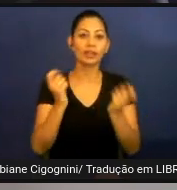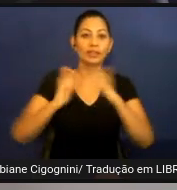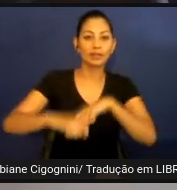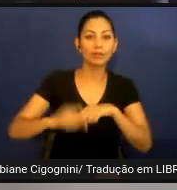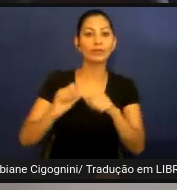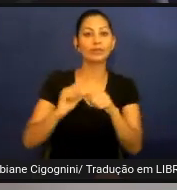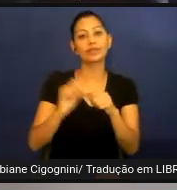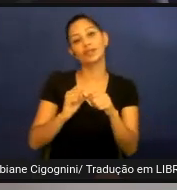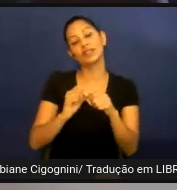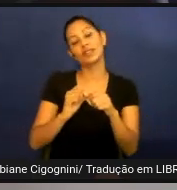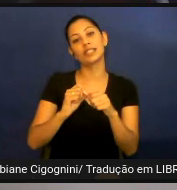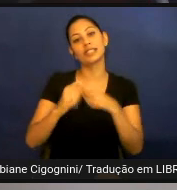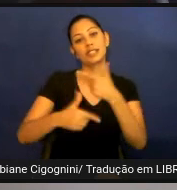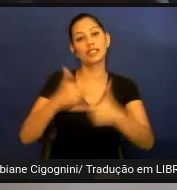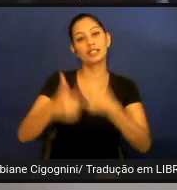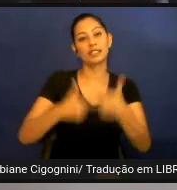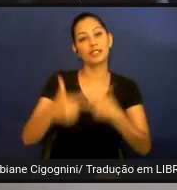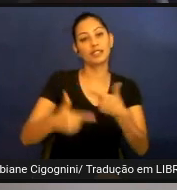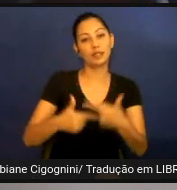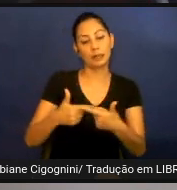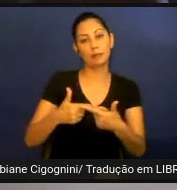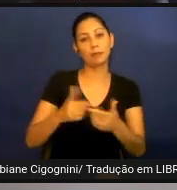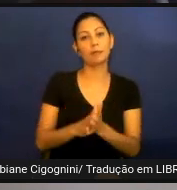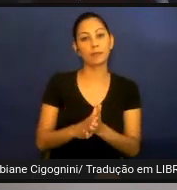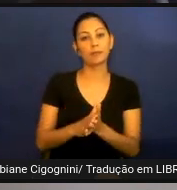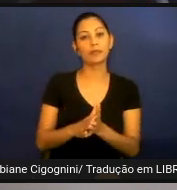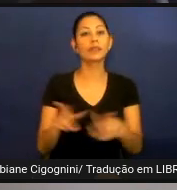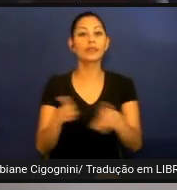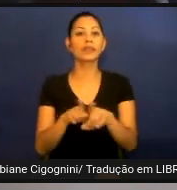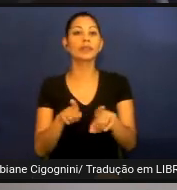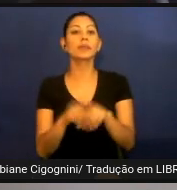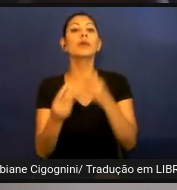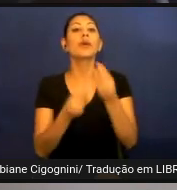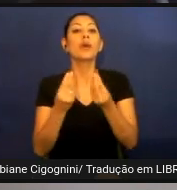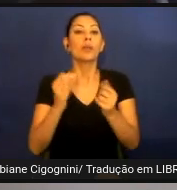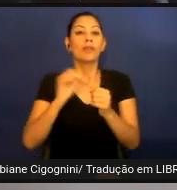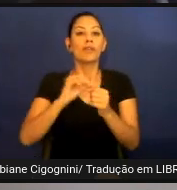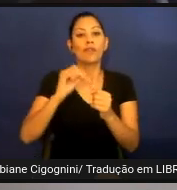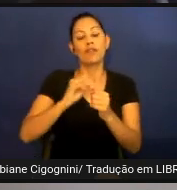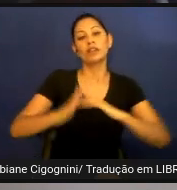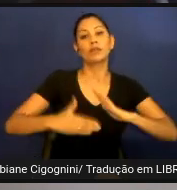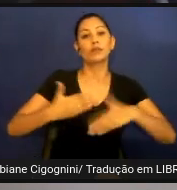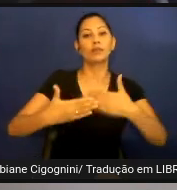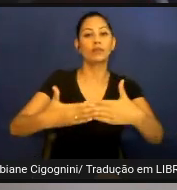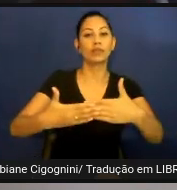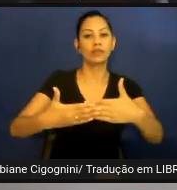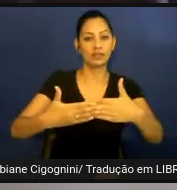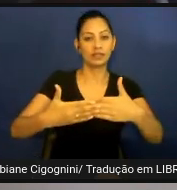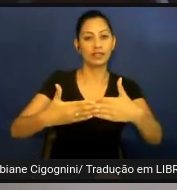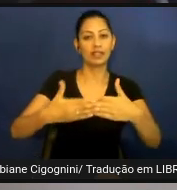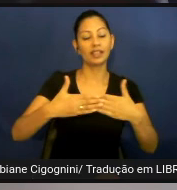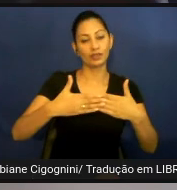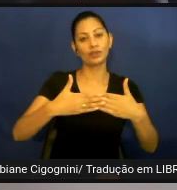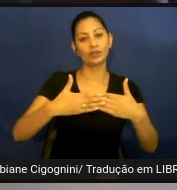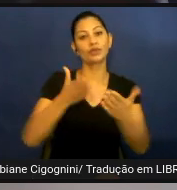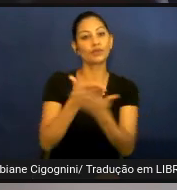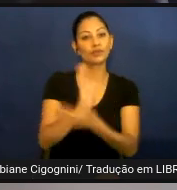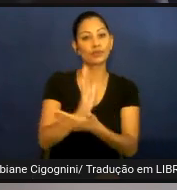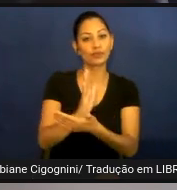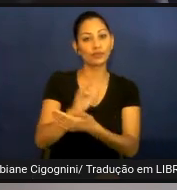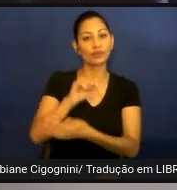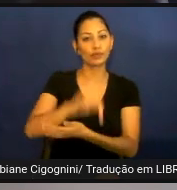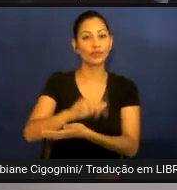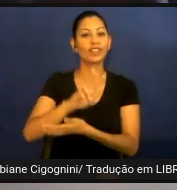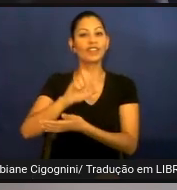dar continuidade ao processo de validação porque queremos que o jogo seja feito por surdos